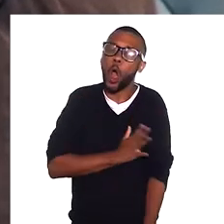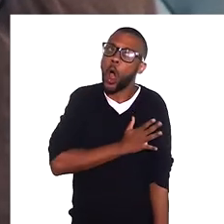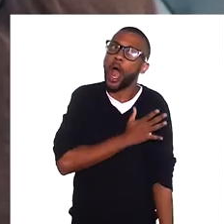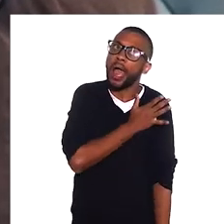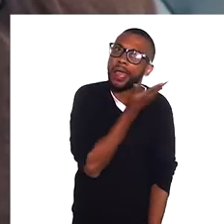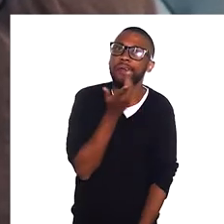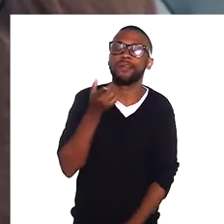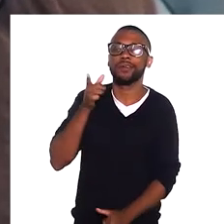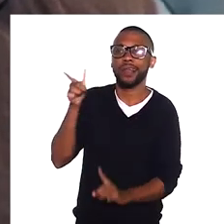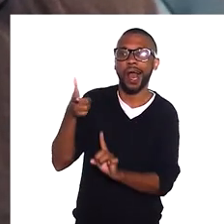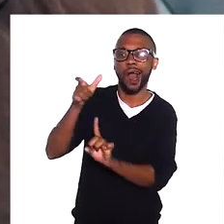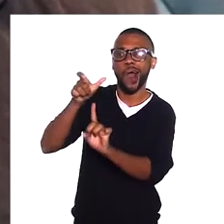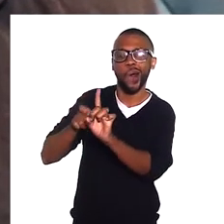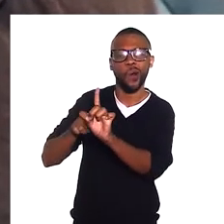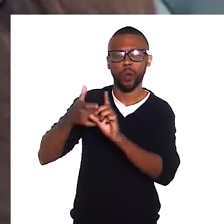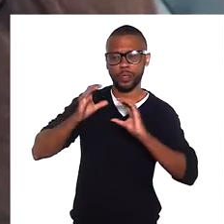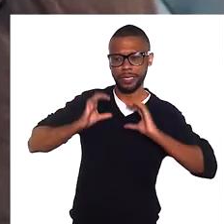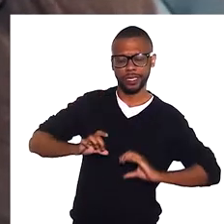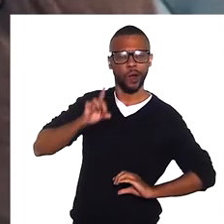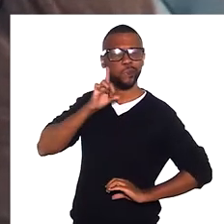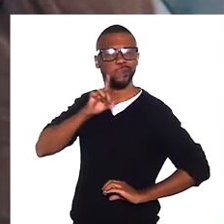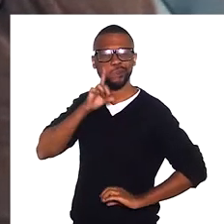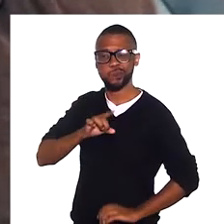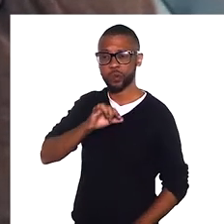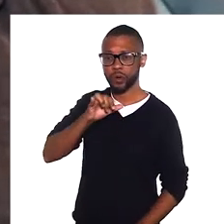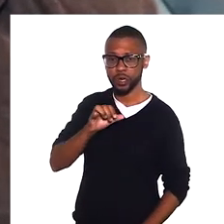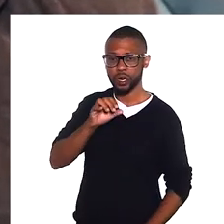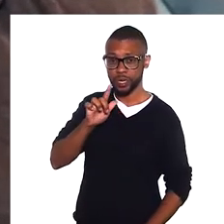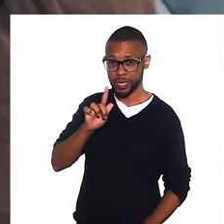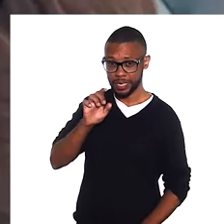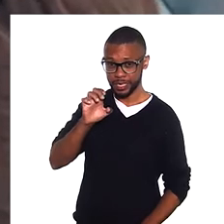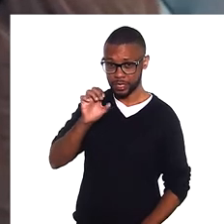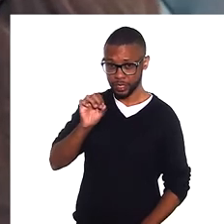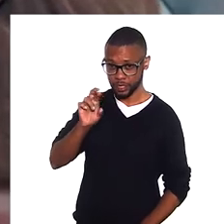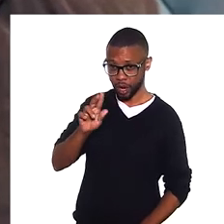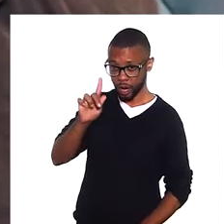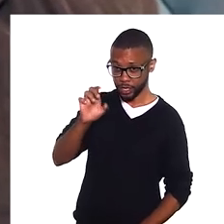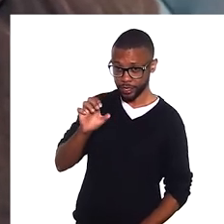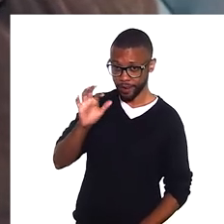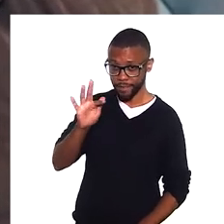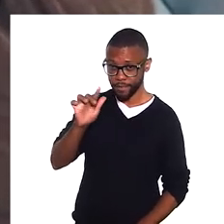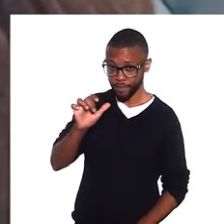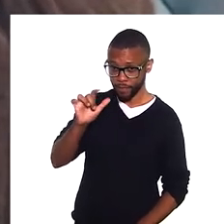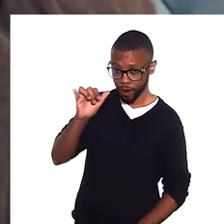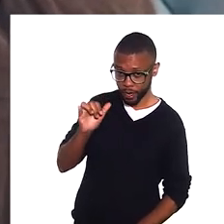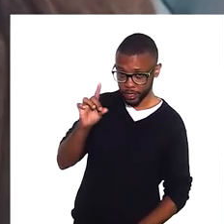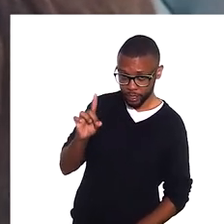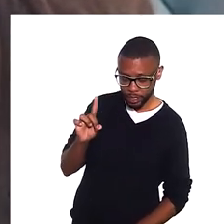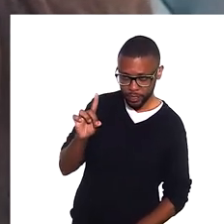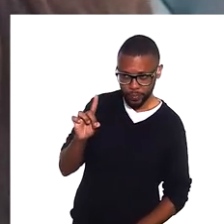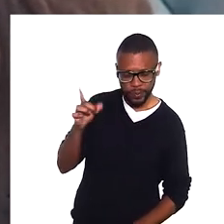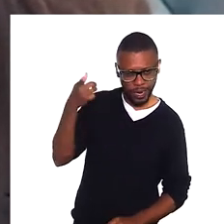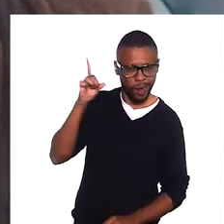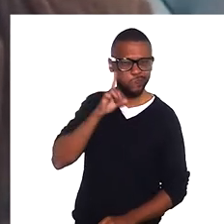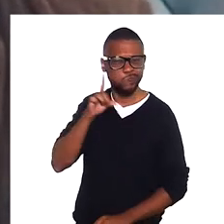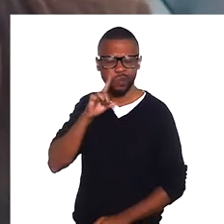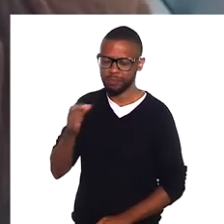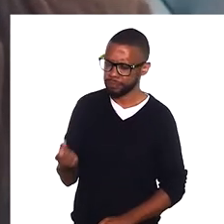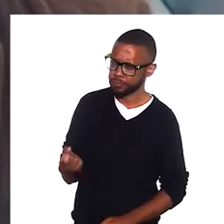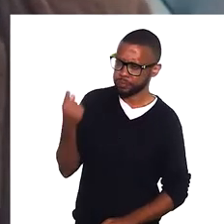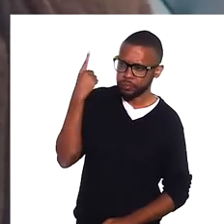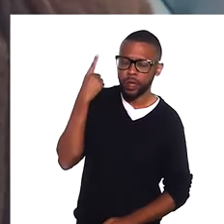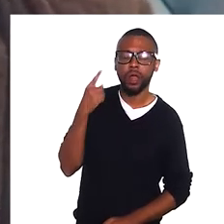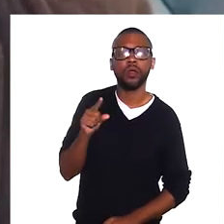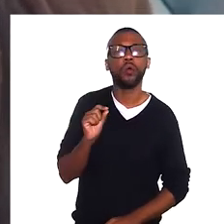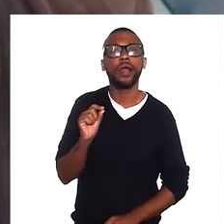terrível envolvendo o George Floyd, lá nos Estados Unidos, e a repercussão que aquilo teve porque o que eu tenho visto agora é